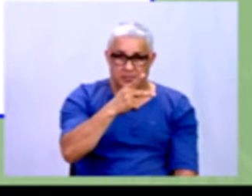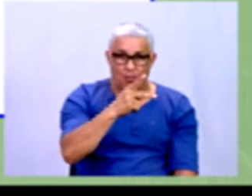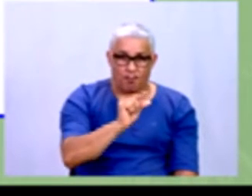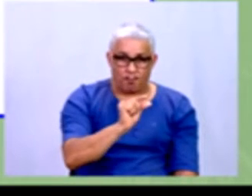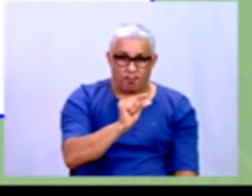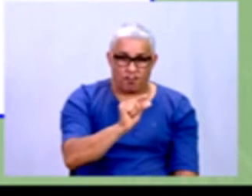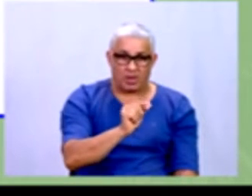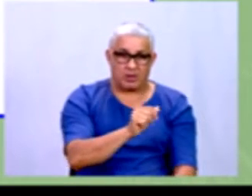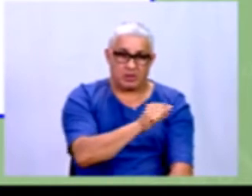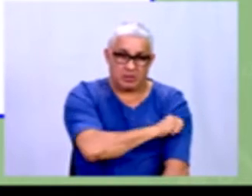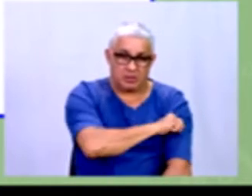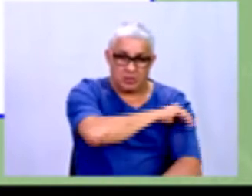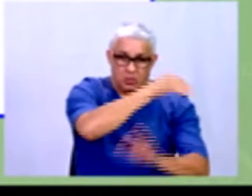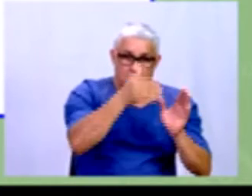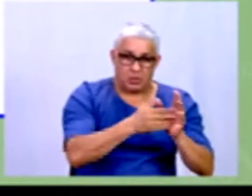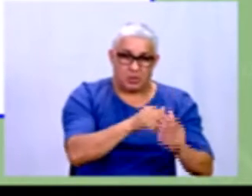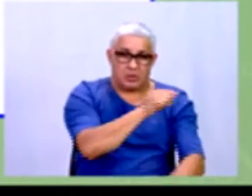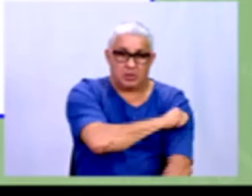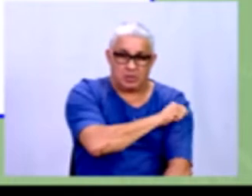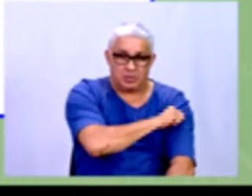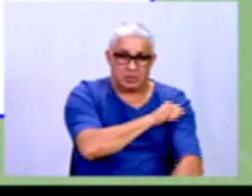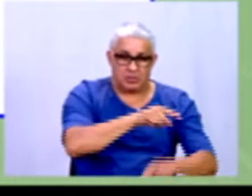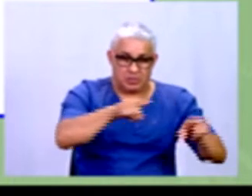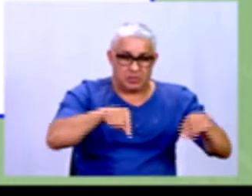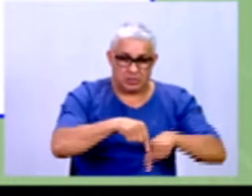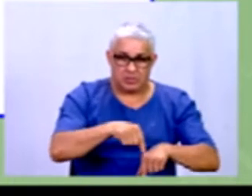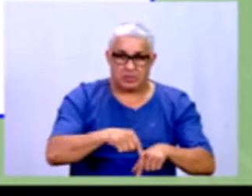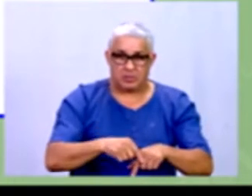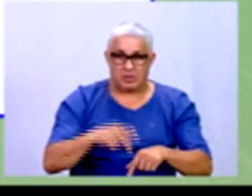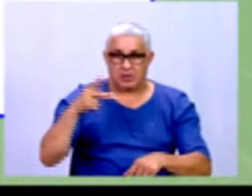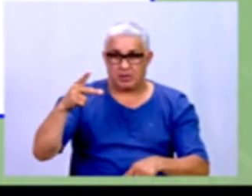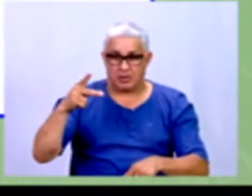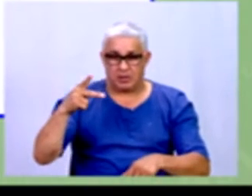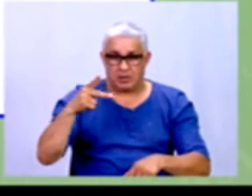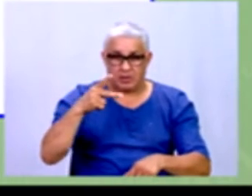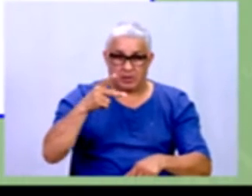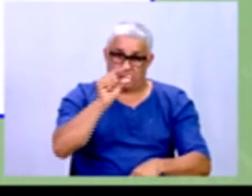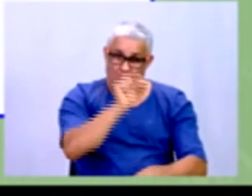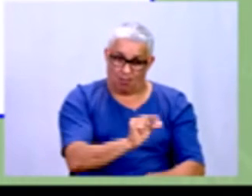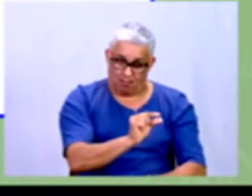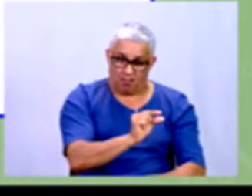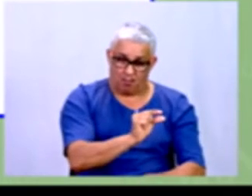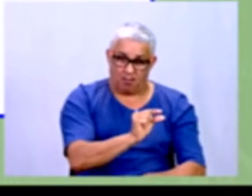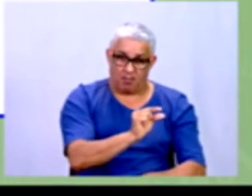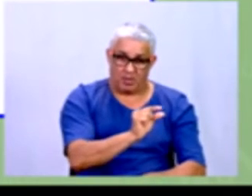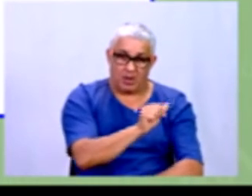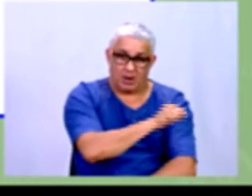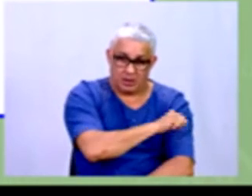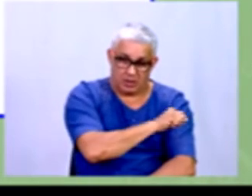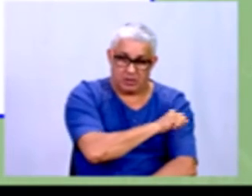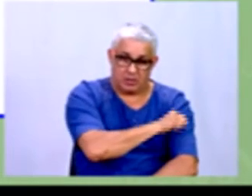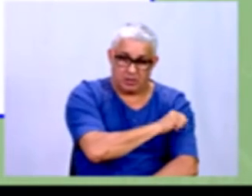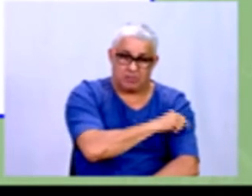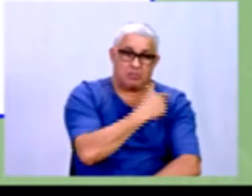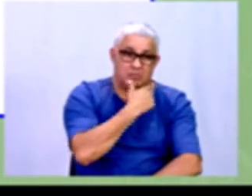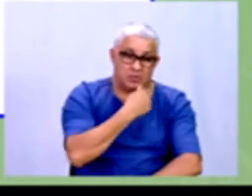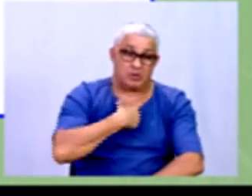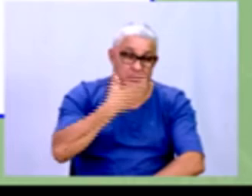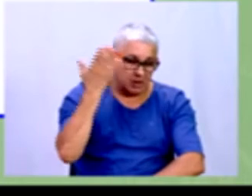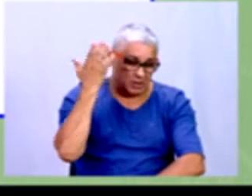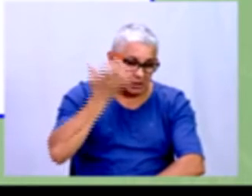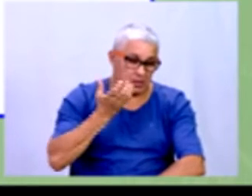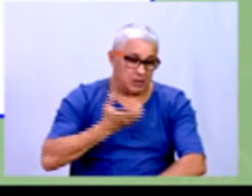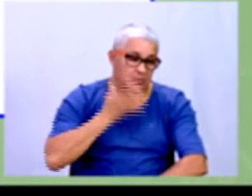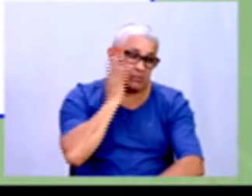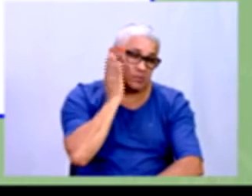Total de alunos na sala. o total é o P maiúsculo, né? O P minúsculo no caso são os alunos que eu quero saber o percentual do que no